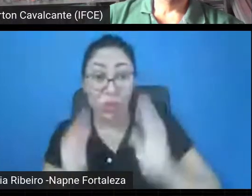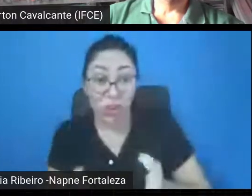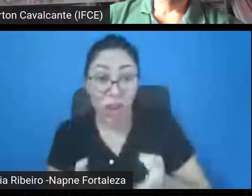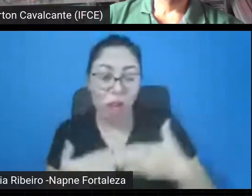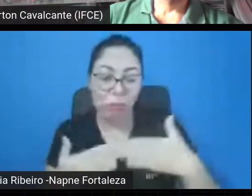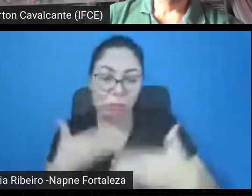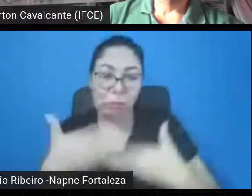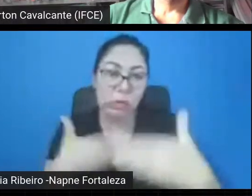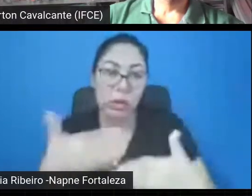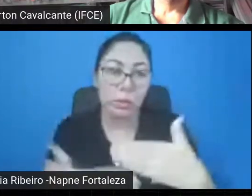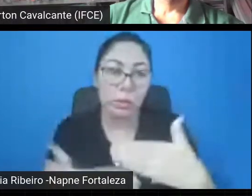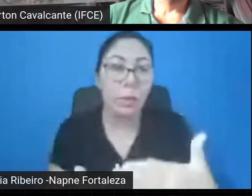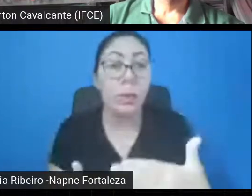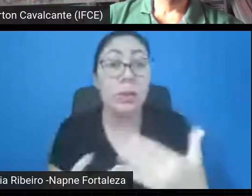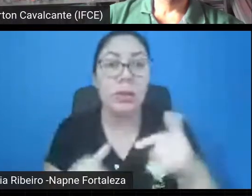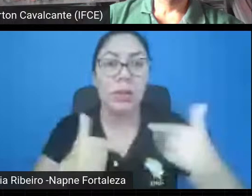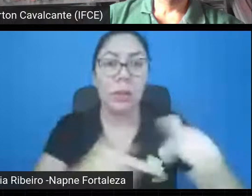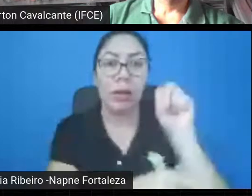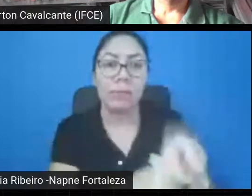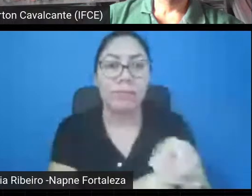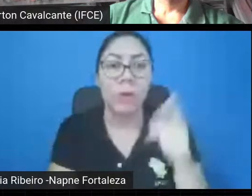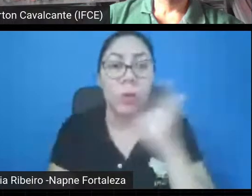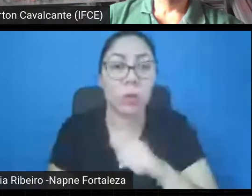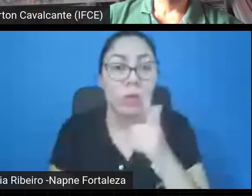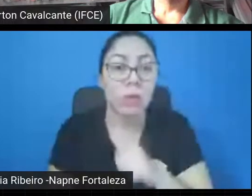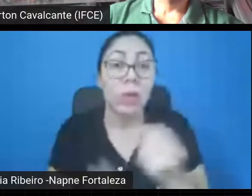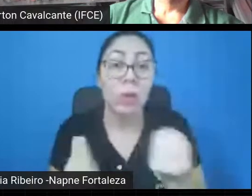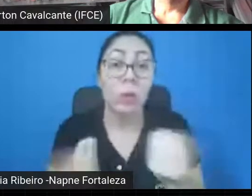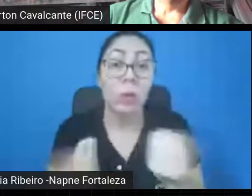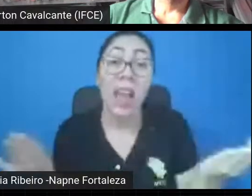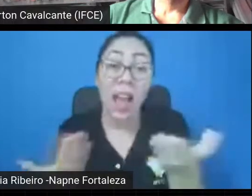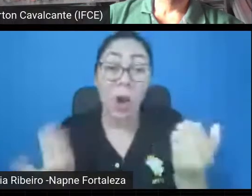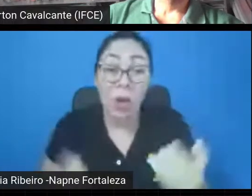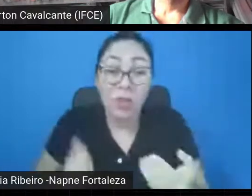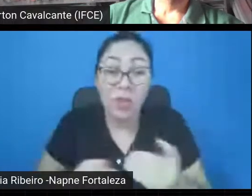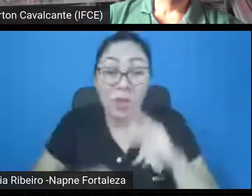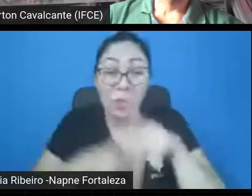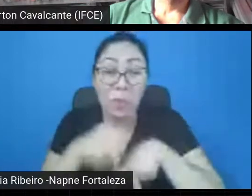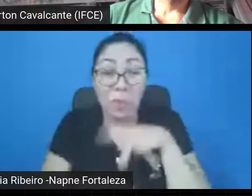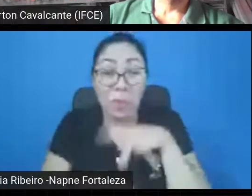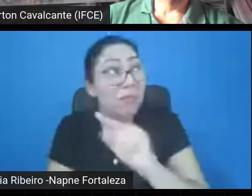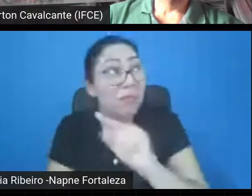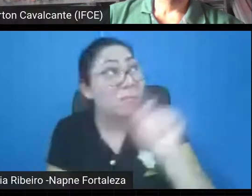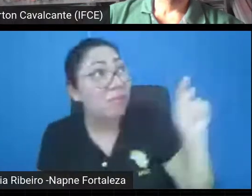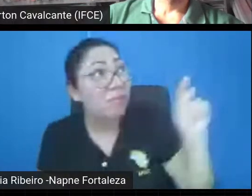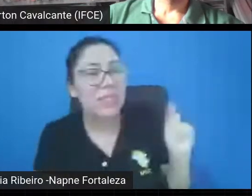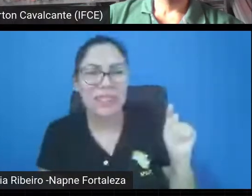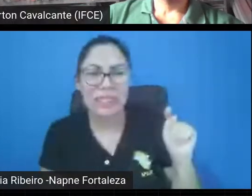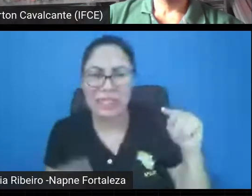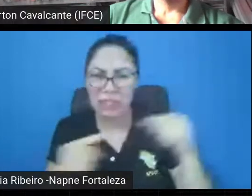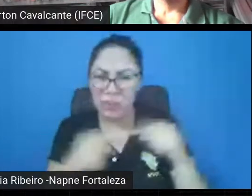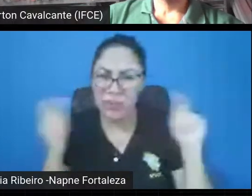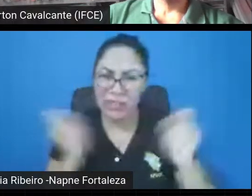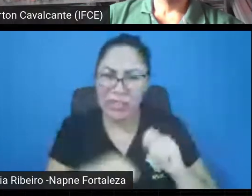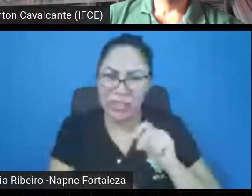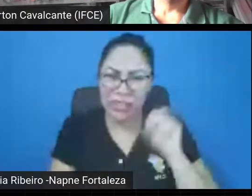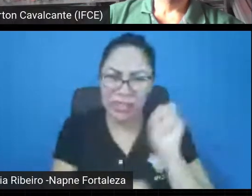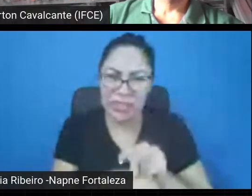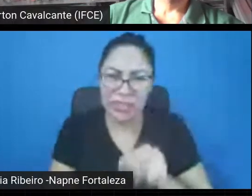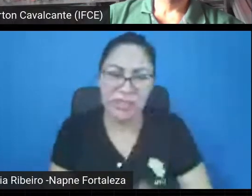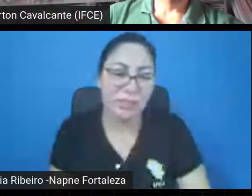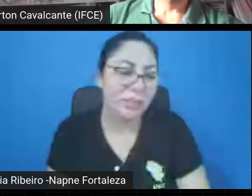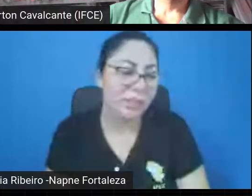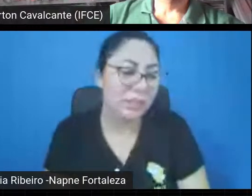cenário atual do país, como é se tornar pesquisador nessa área? Olha, Kevin, eu tive por quatro anos a presidência da SAB,